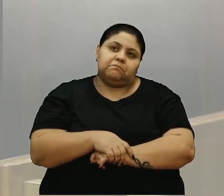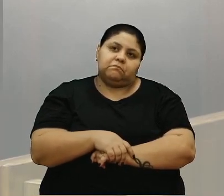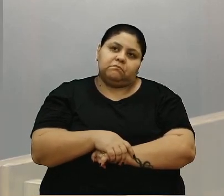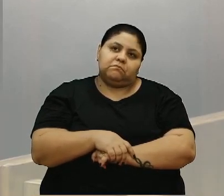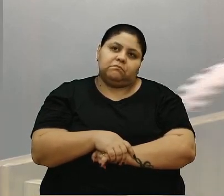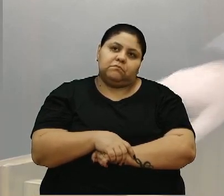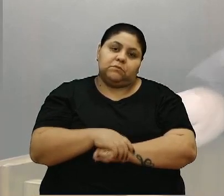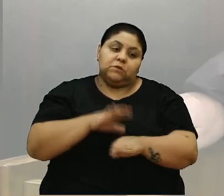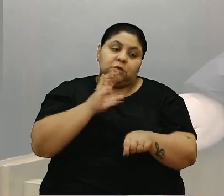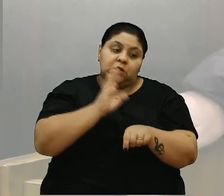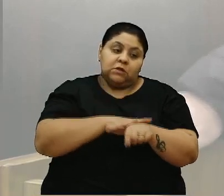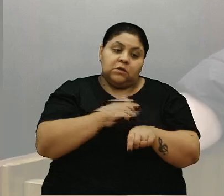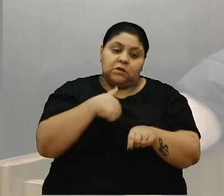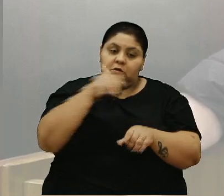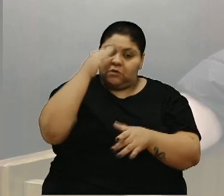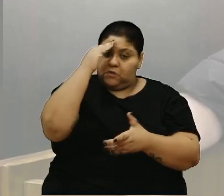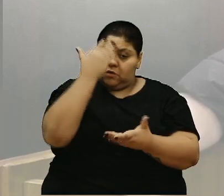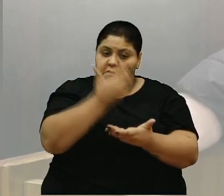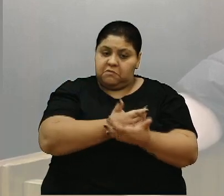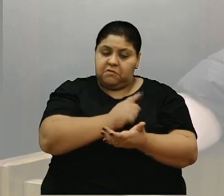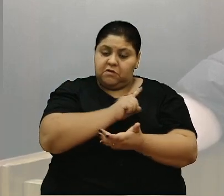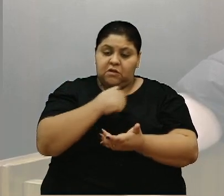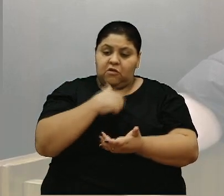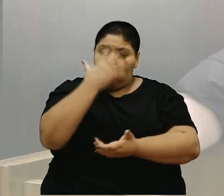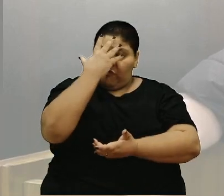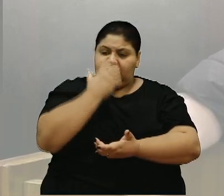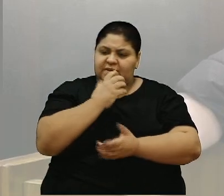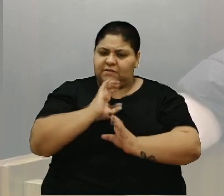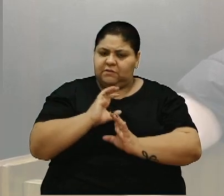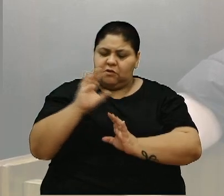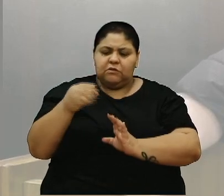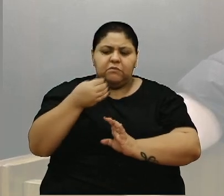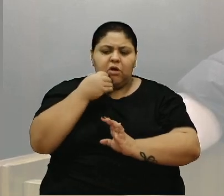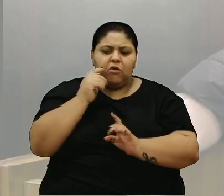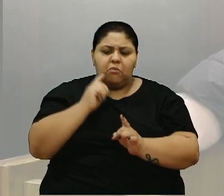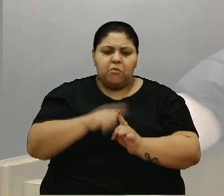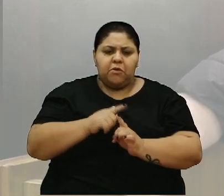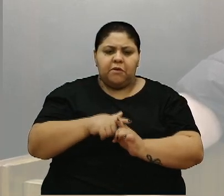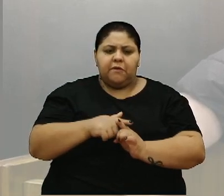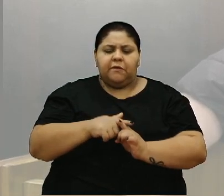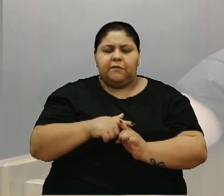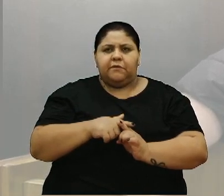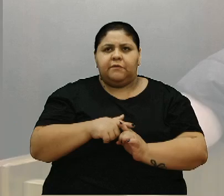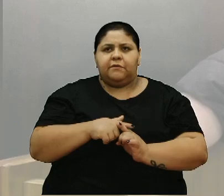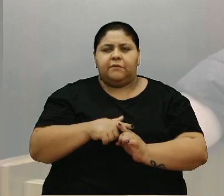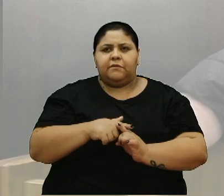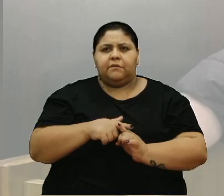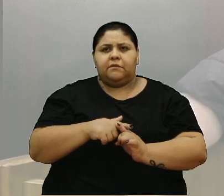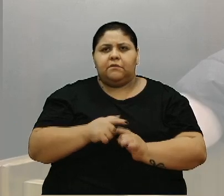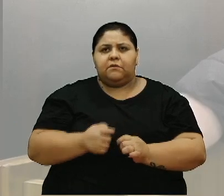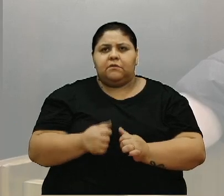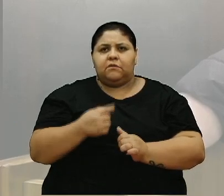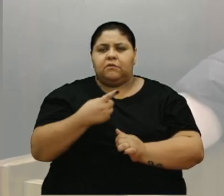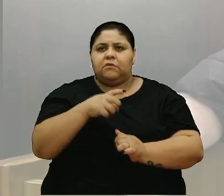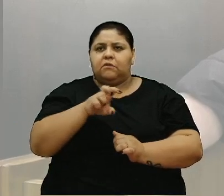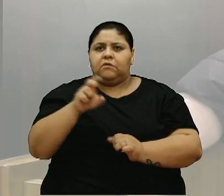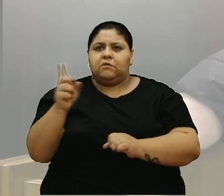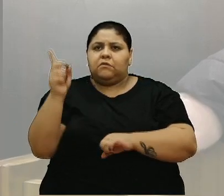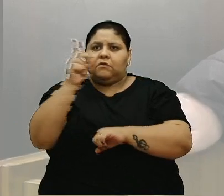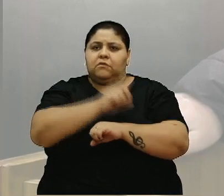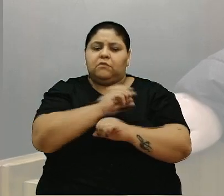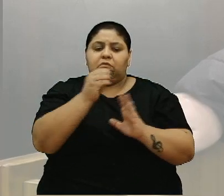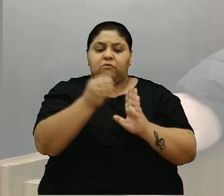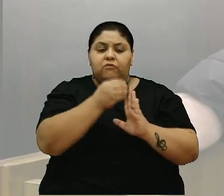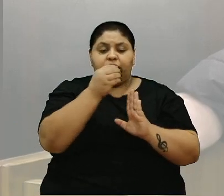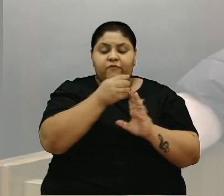Naquele momento, eu acredito que não tenha sido levado muito a sério essa possibilidade, porque levou praticamente 15 dias para que um ofício ficasse